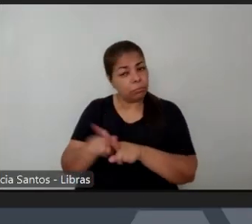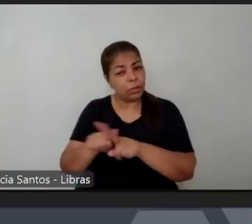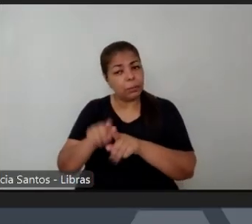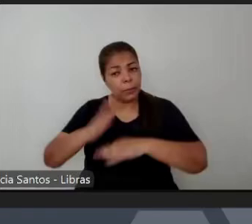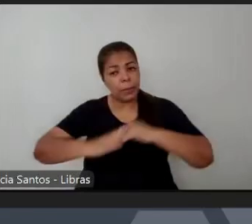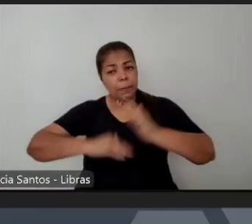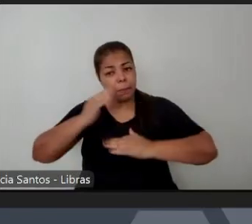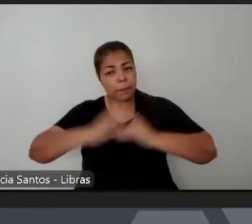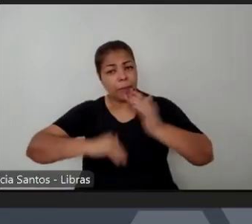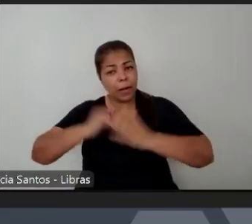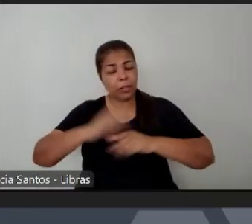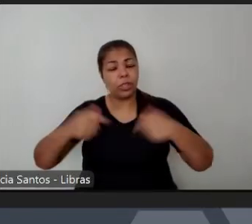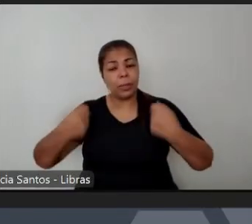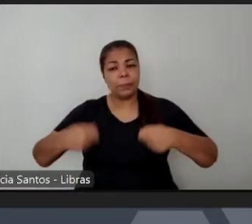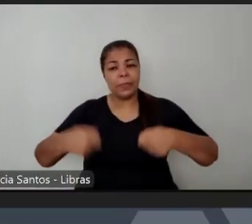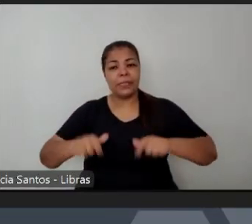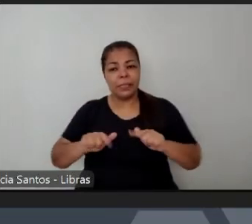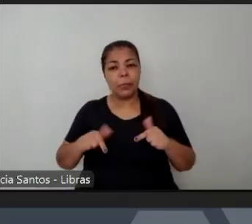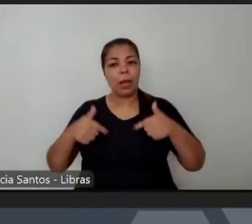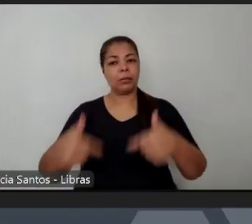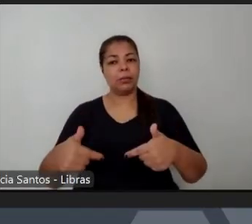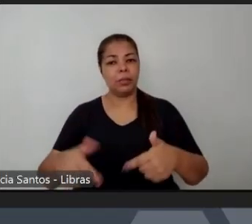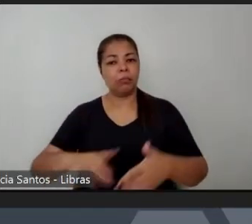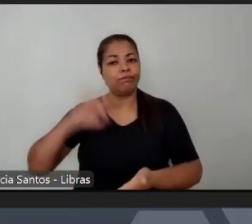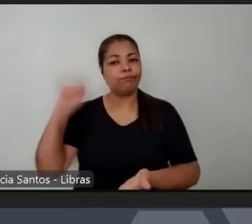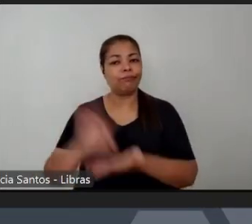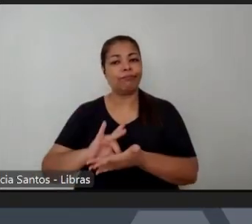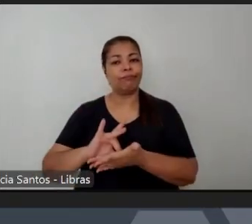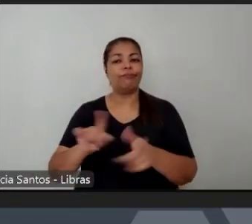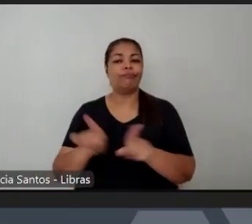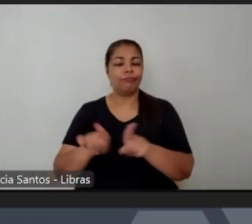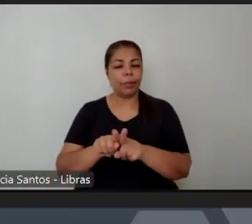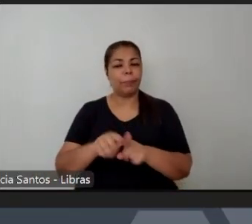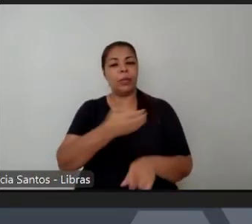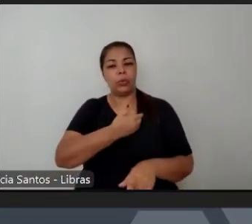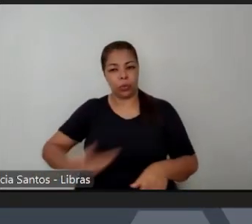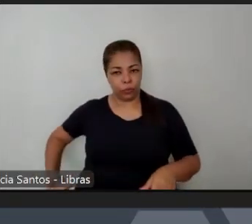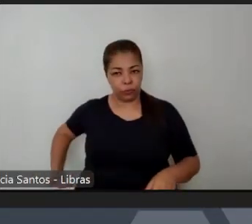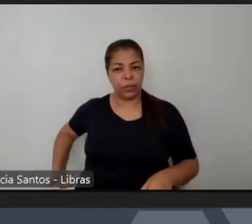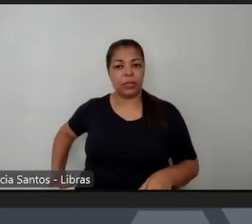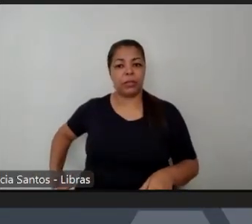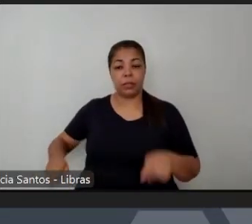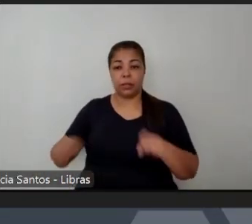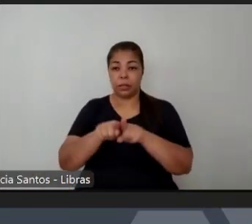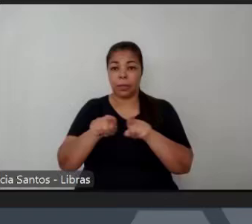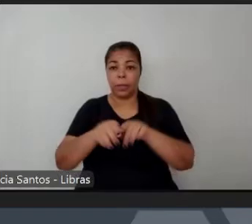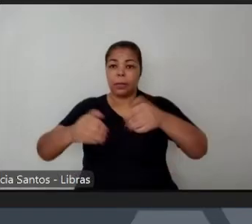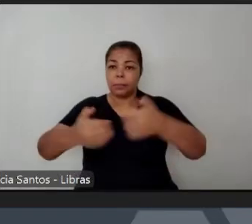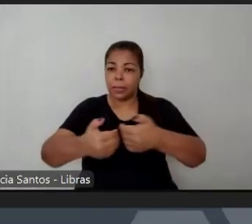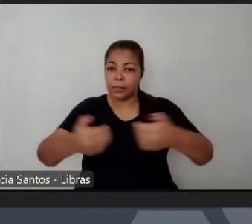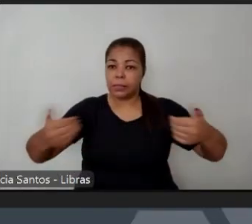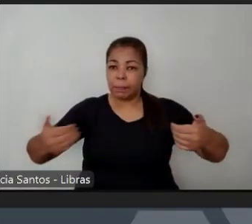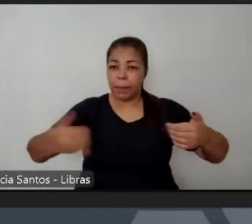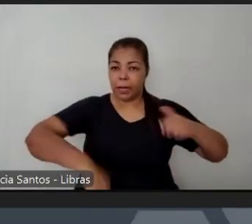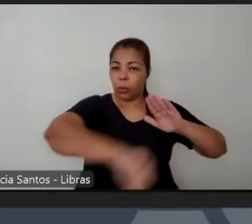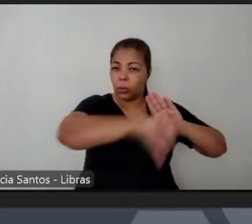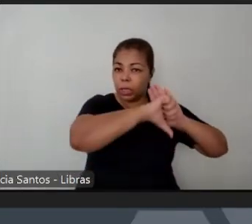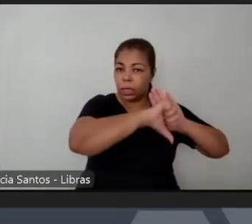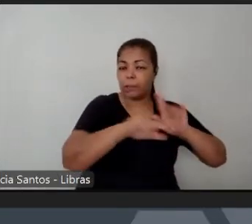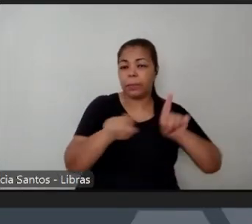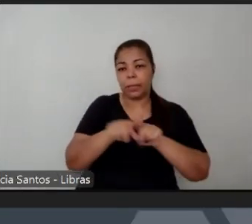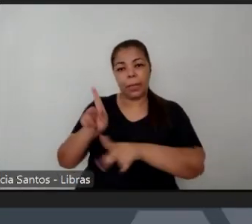efetiva do estado que coiba esse tipo de crime que atormenta o trabalhador